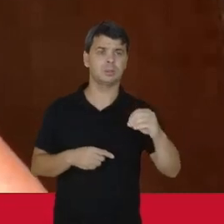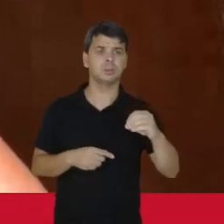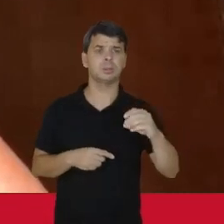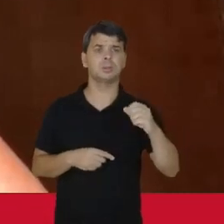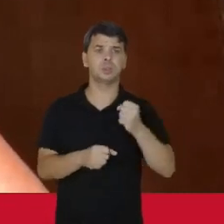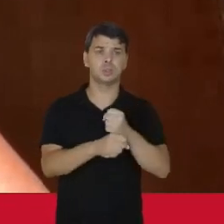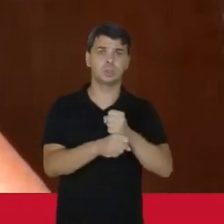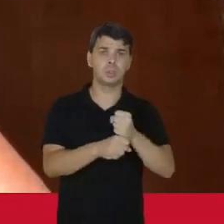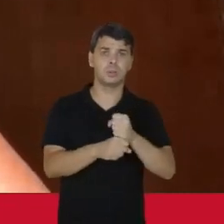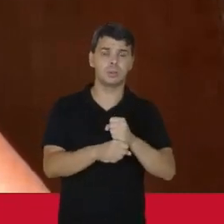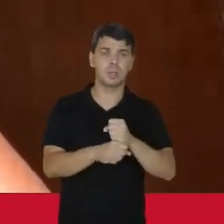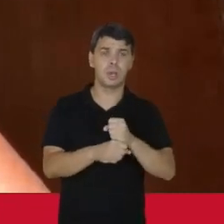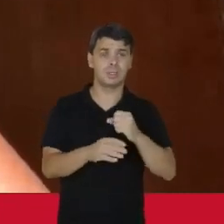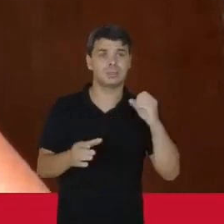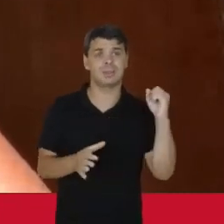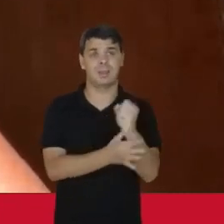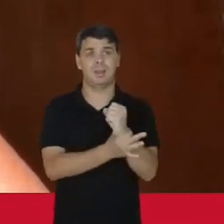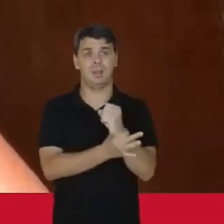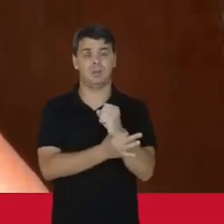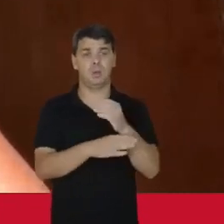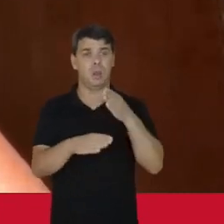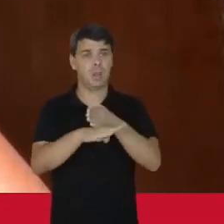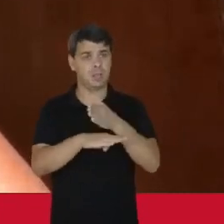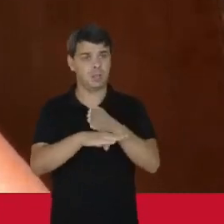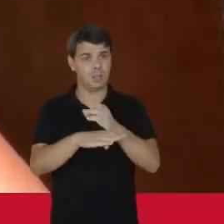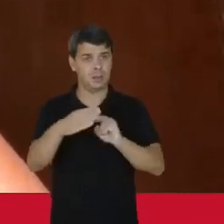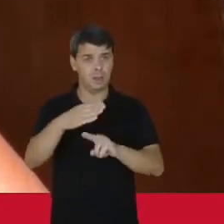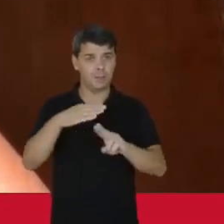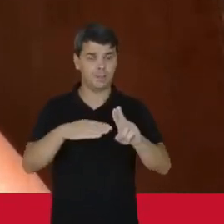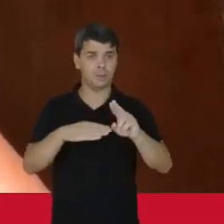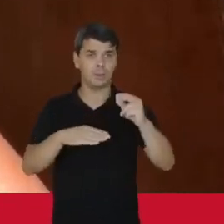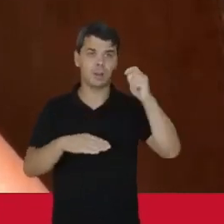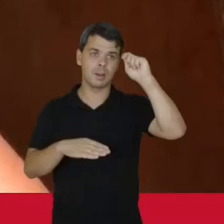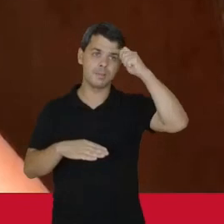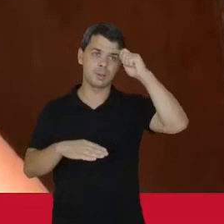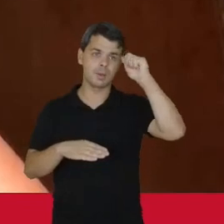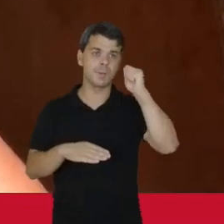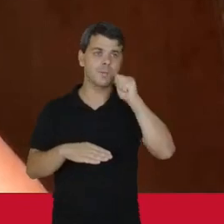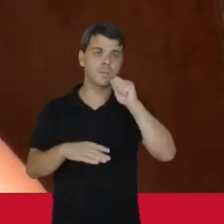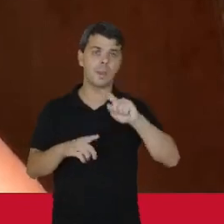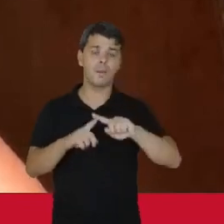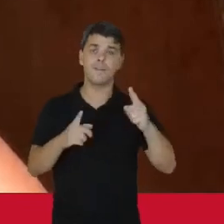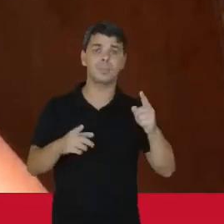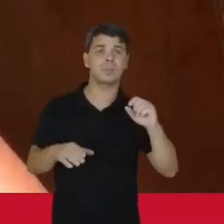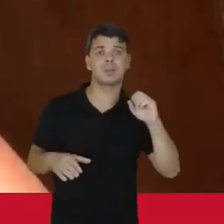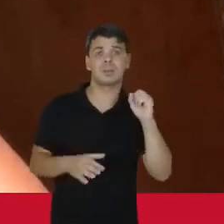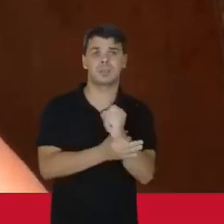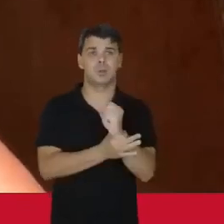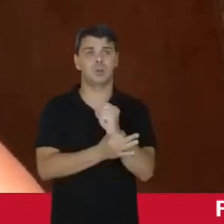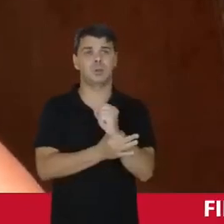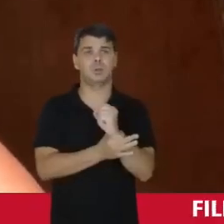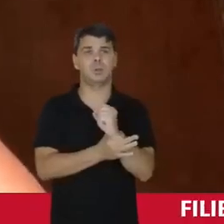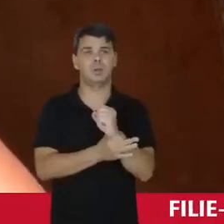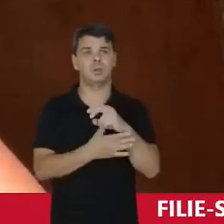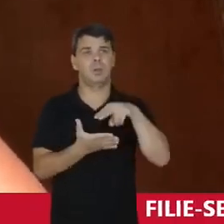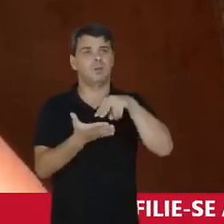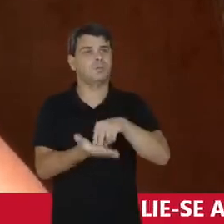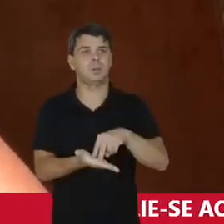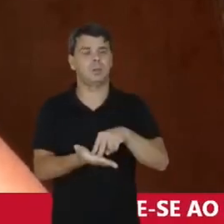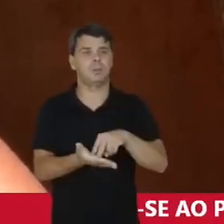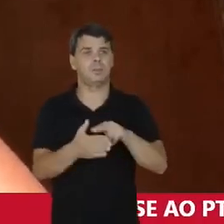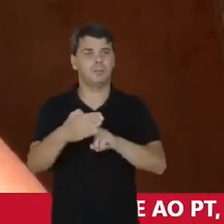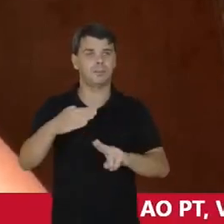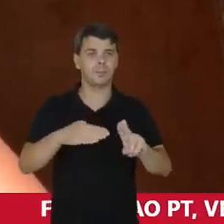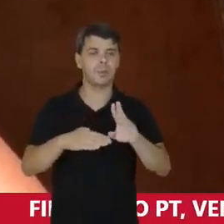incidência Elas garantem O ingresso Das pessoas pretas Nas universidades Mas elas não garantem Por si A permanência